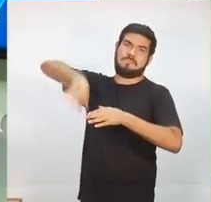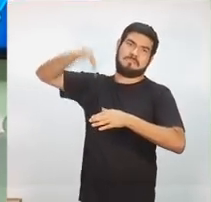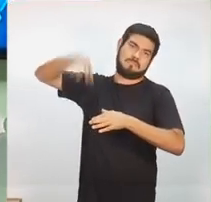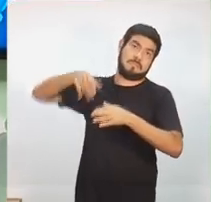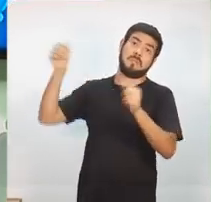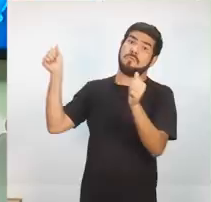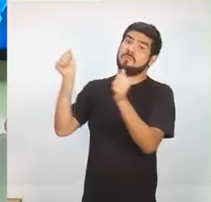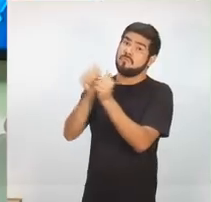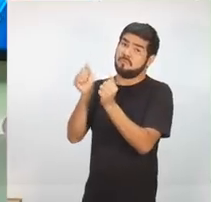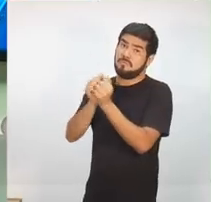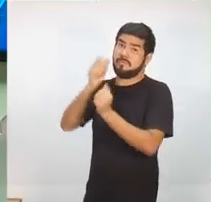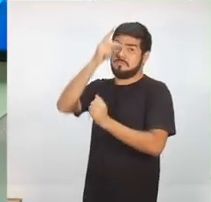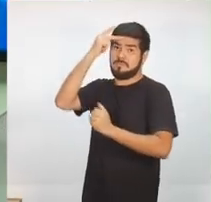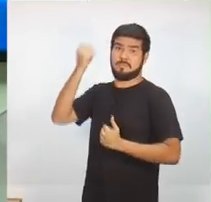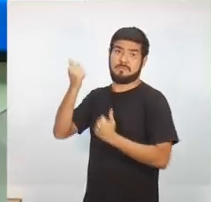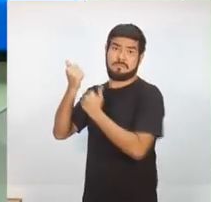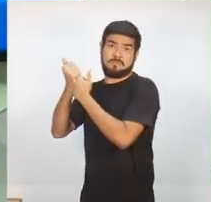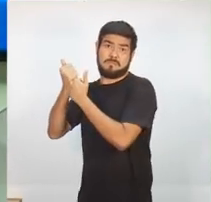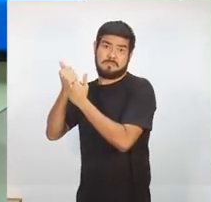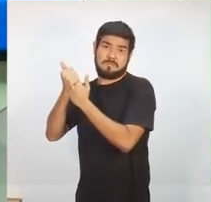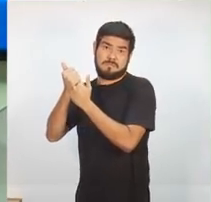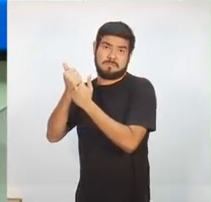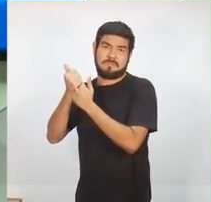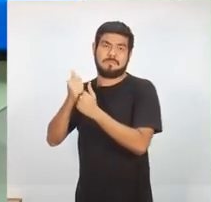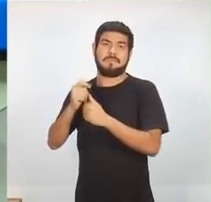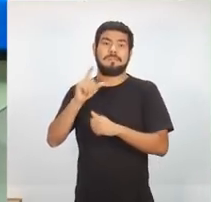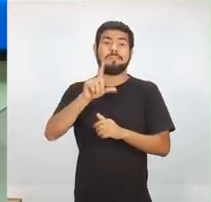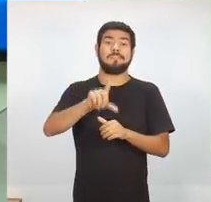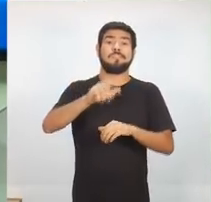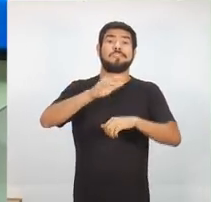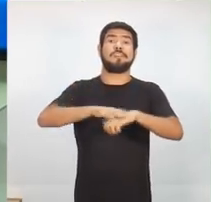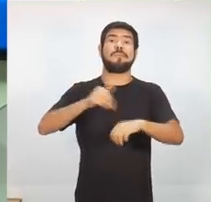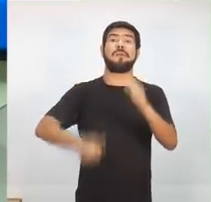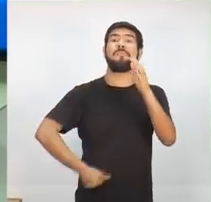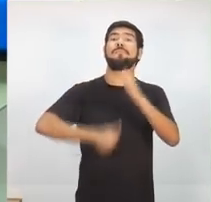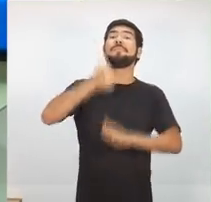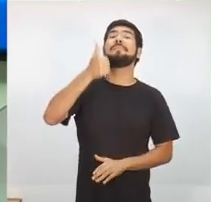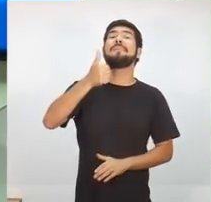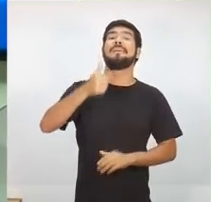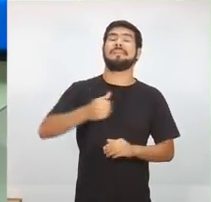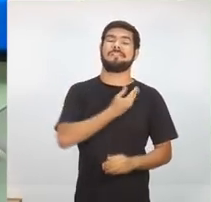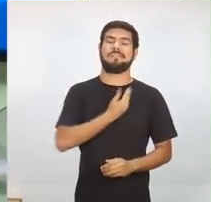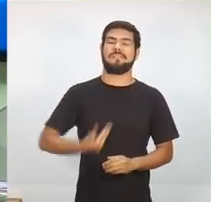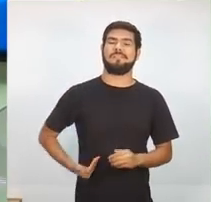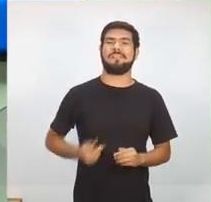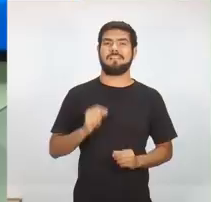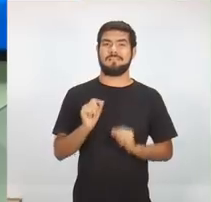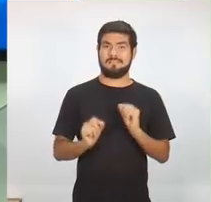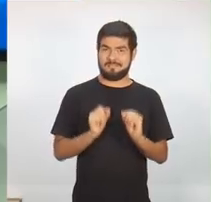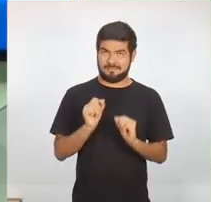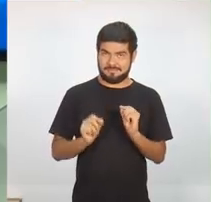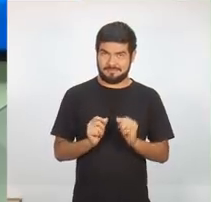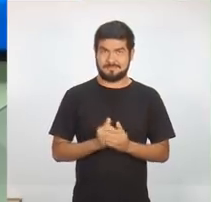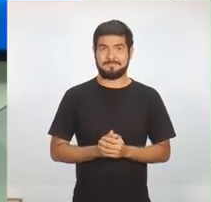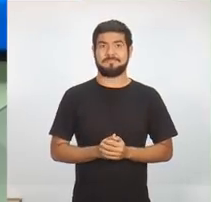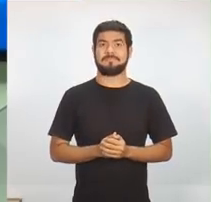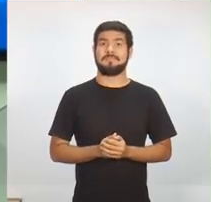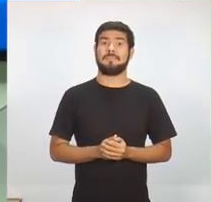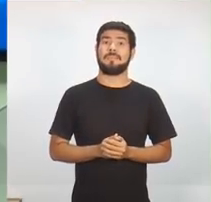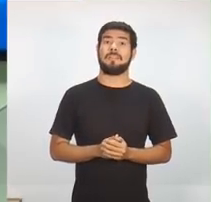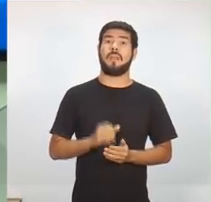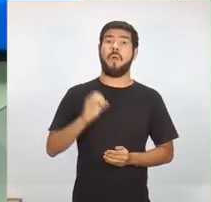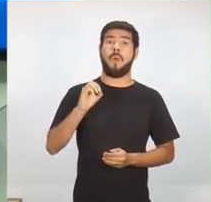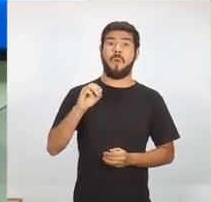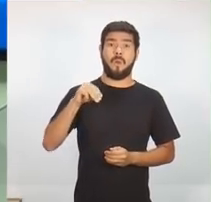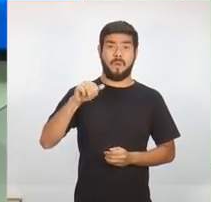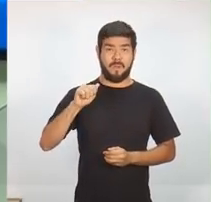Então você que está acompanhando a gente, a gente chama pela ordem de sorteio o primeiro candidato a governo do Estado que vai participar do nosso debate, o candidato